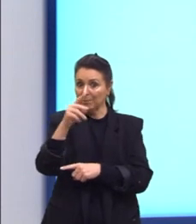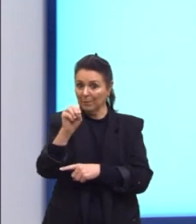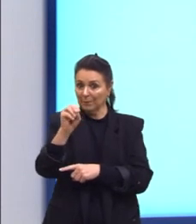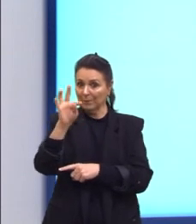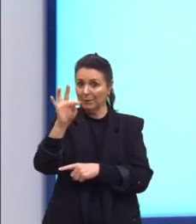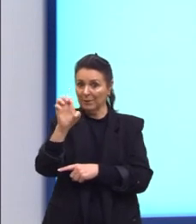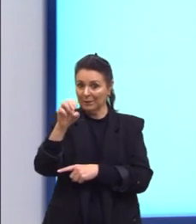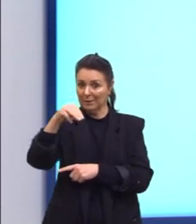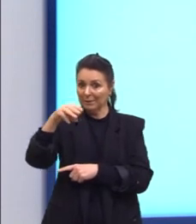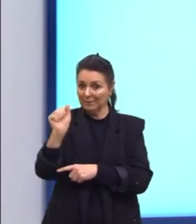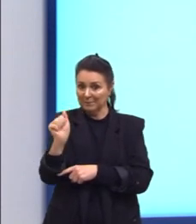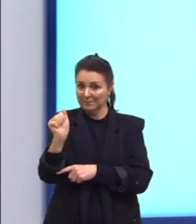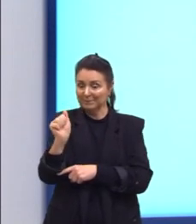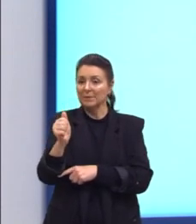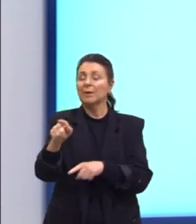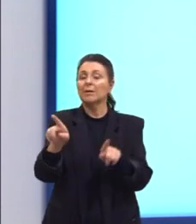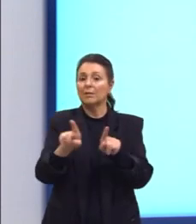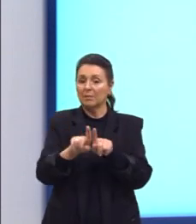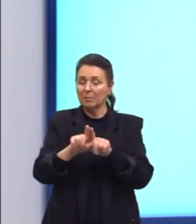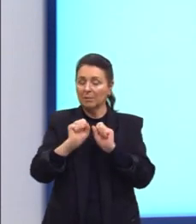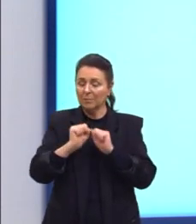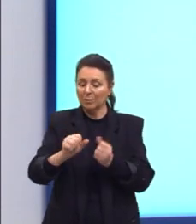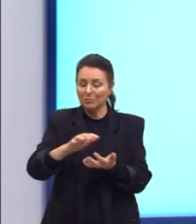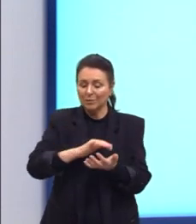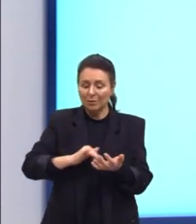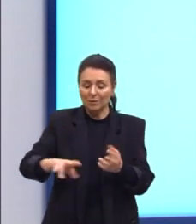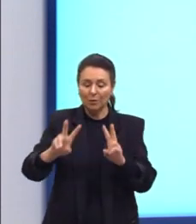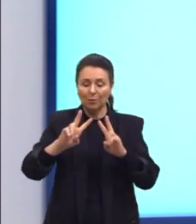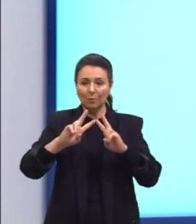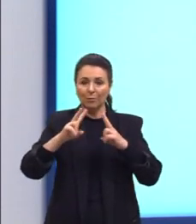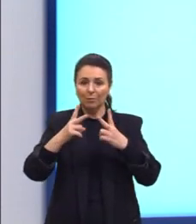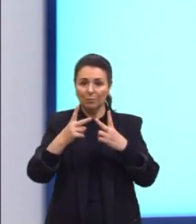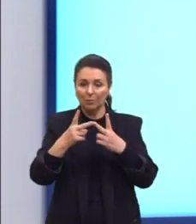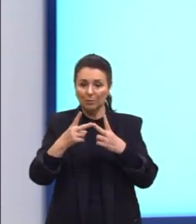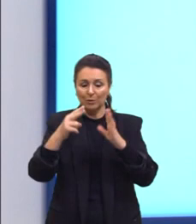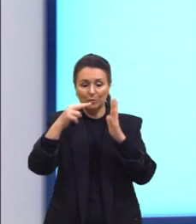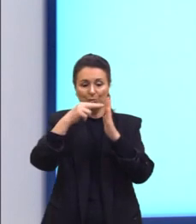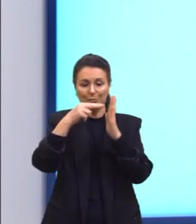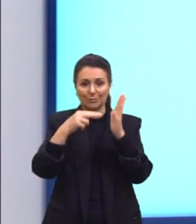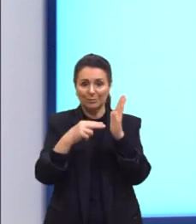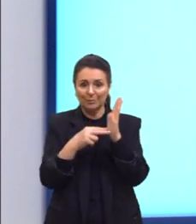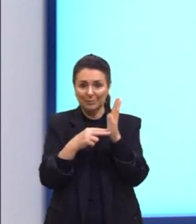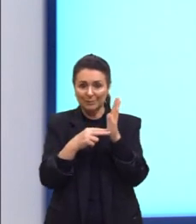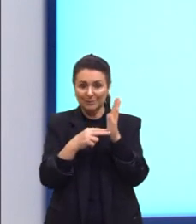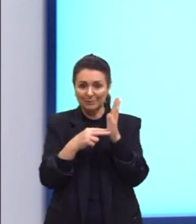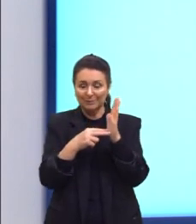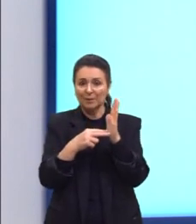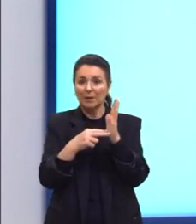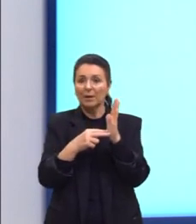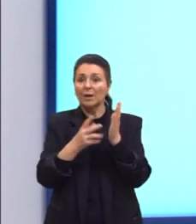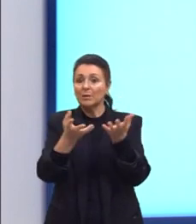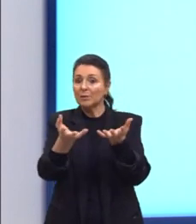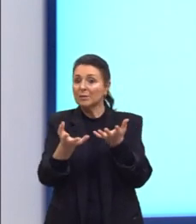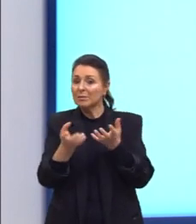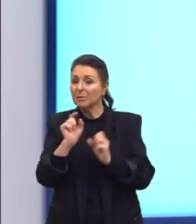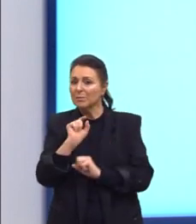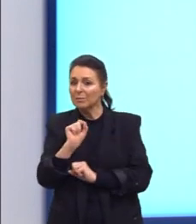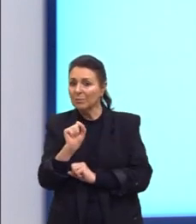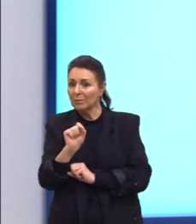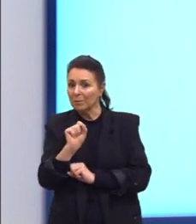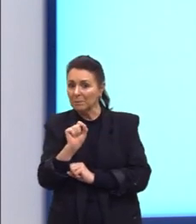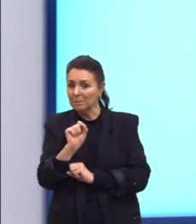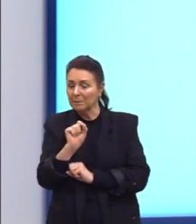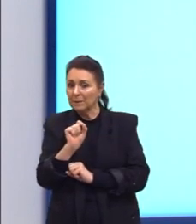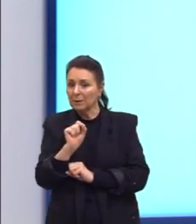E ainda nós podemos calcular o volume de um prisma. Aí nós queremos ver mais